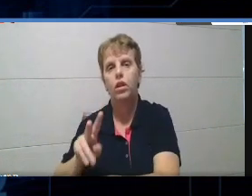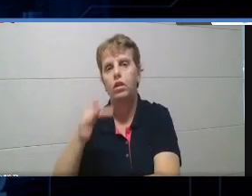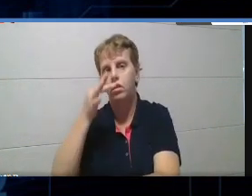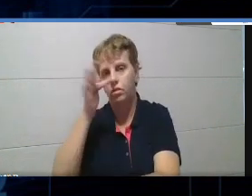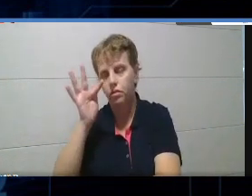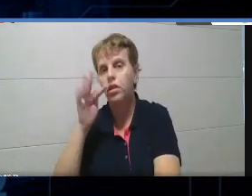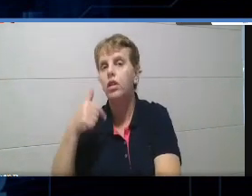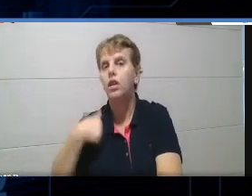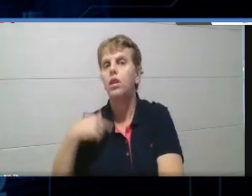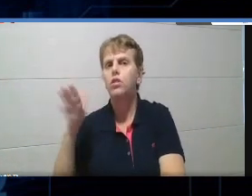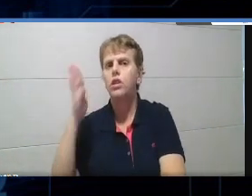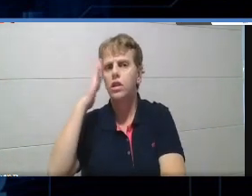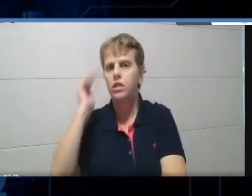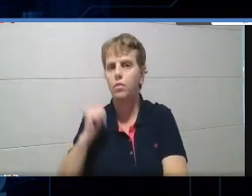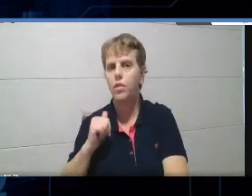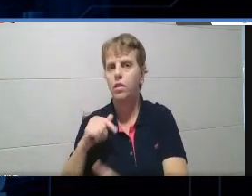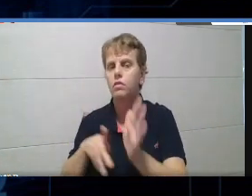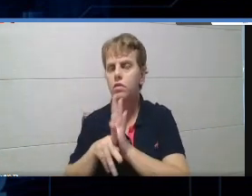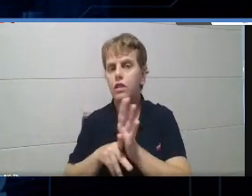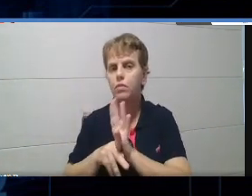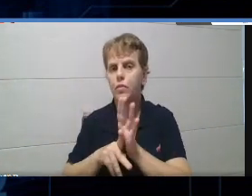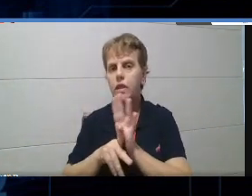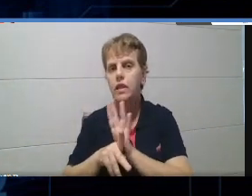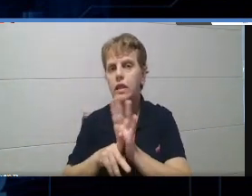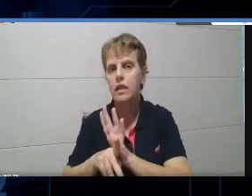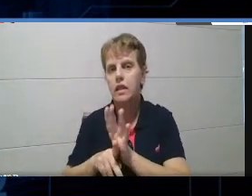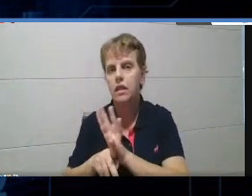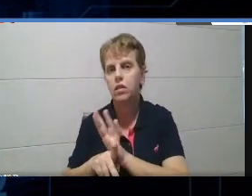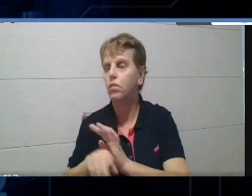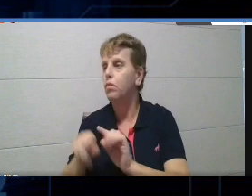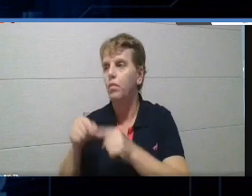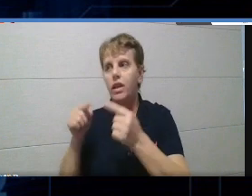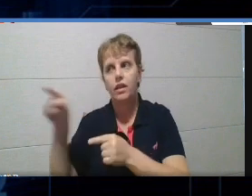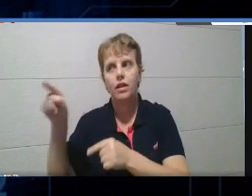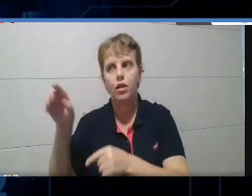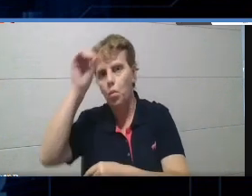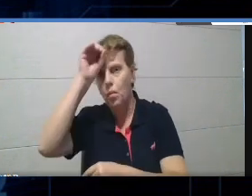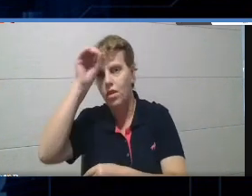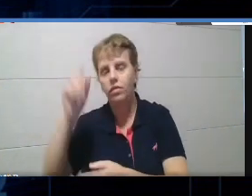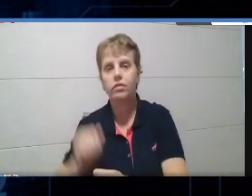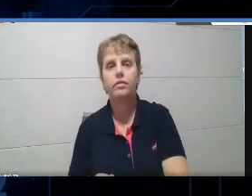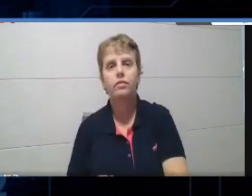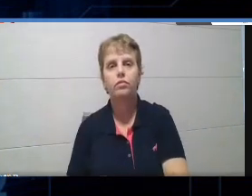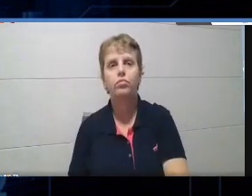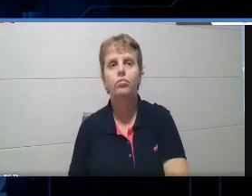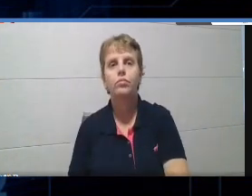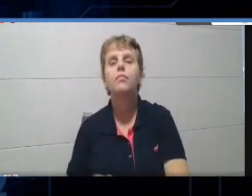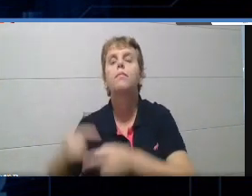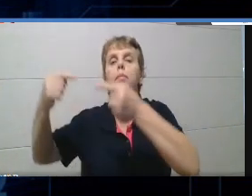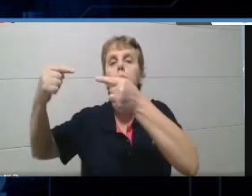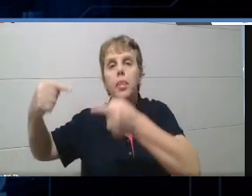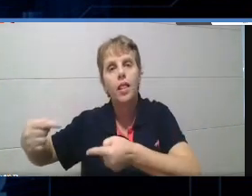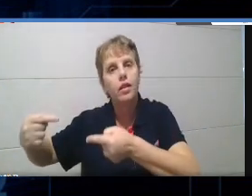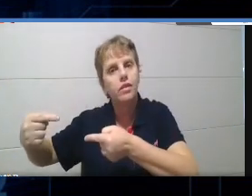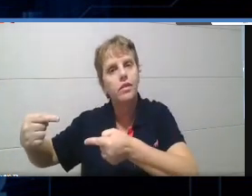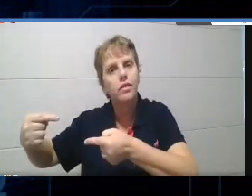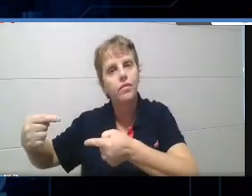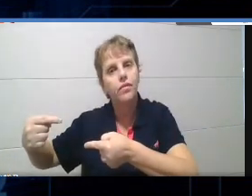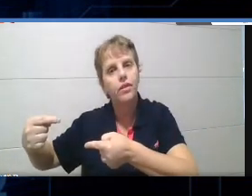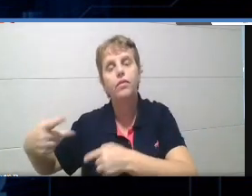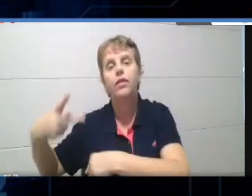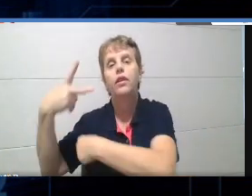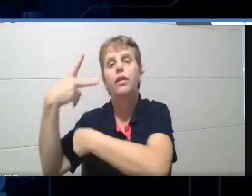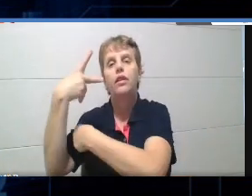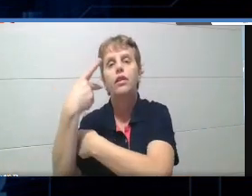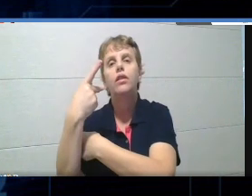pesquisado um monte, mas o meu colega não. E a gente ia jogando. E o desafio foi, eles filmarem, eles jogando.